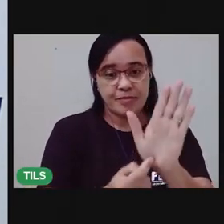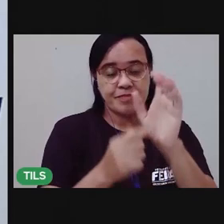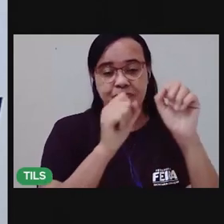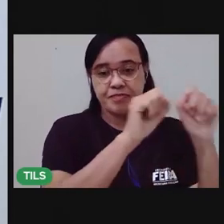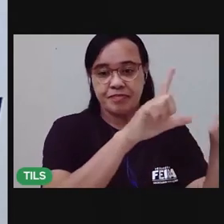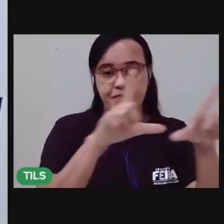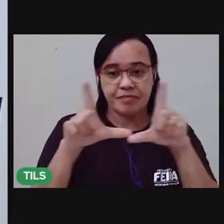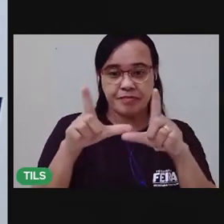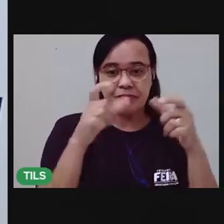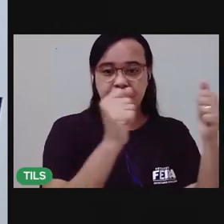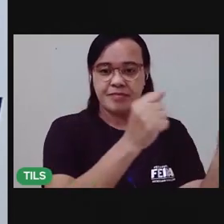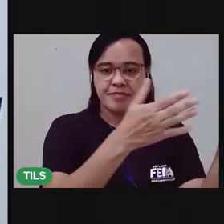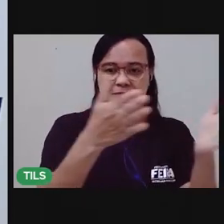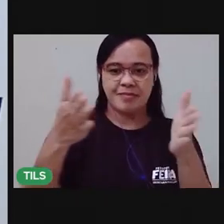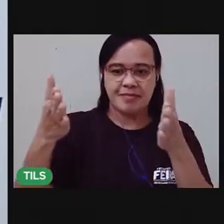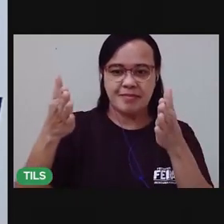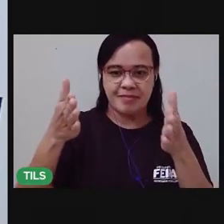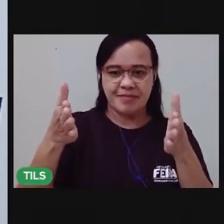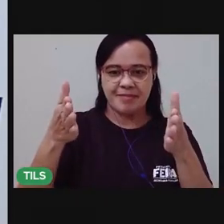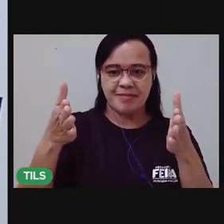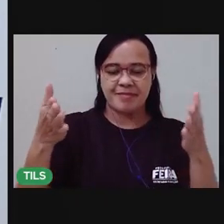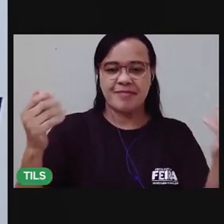Já vai começar a nossa aula.